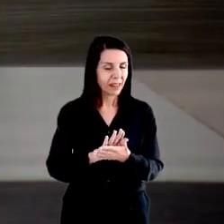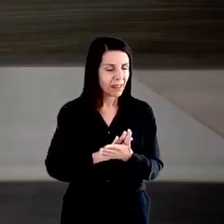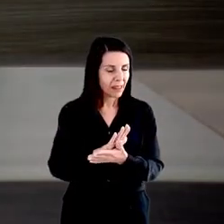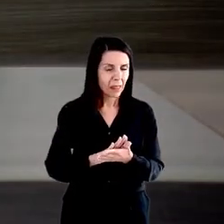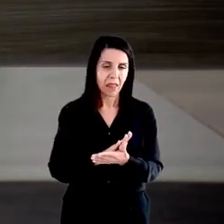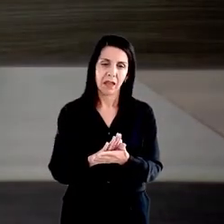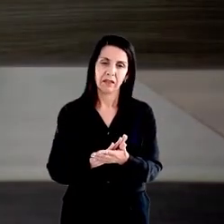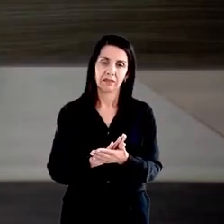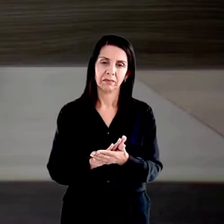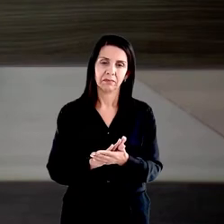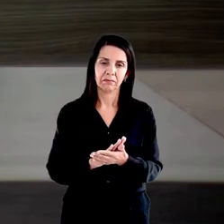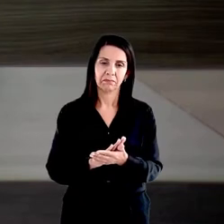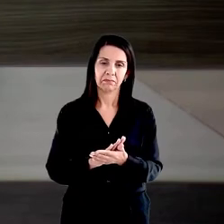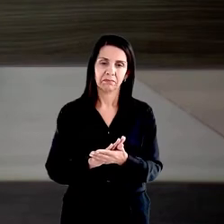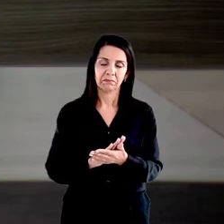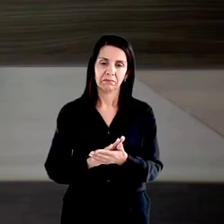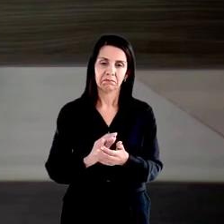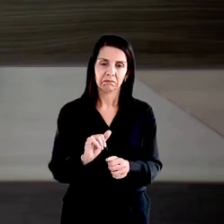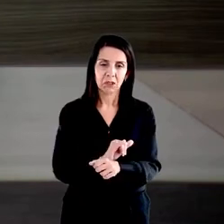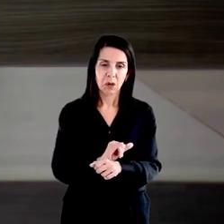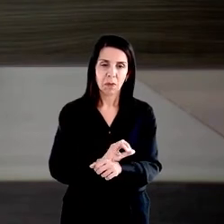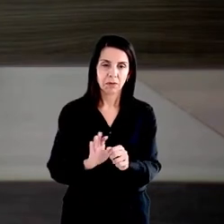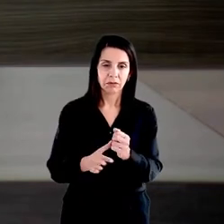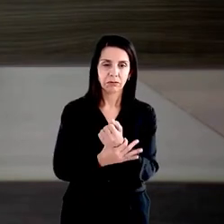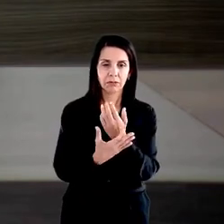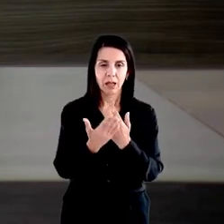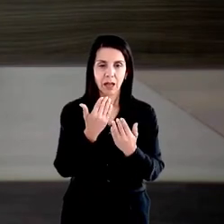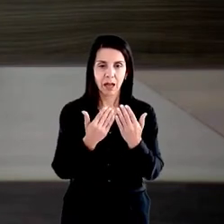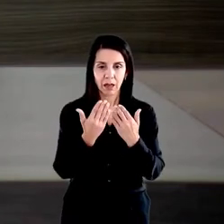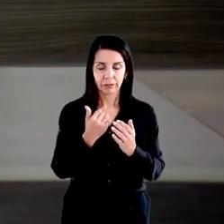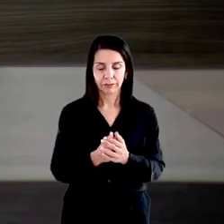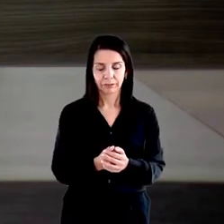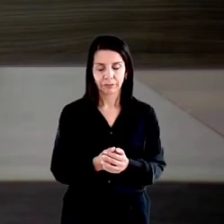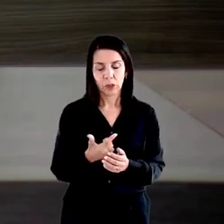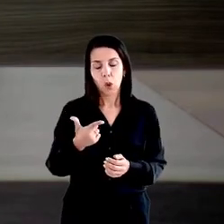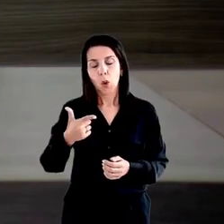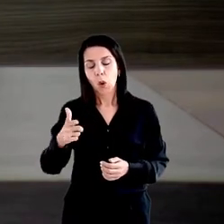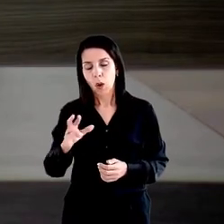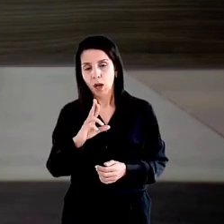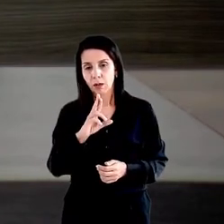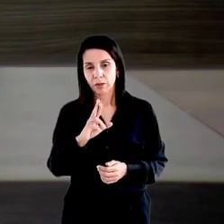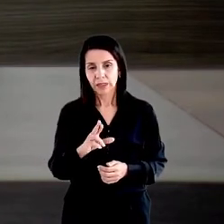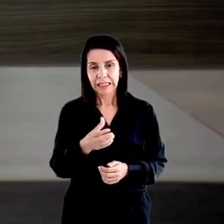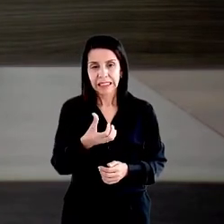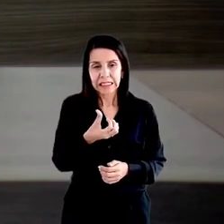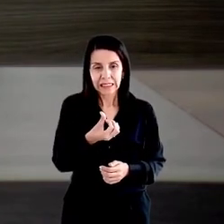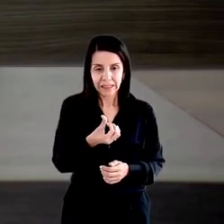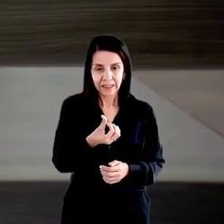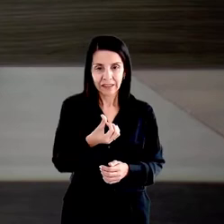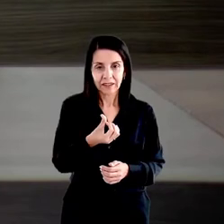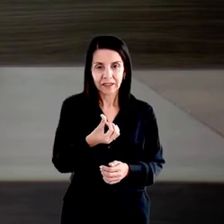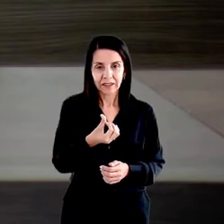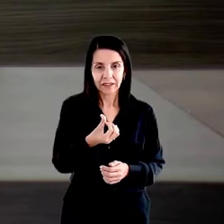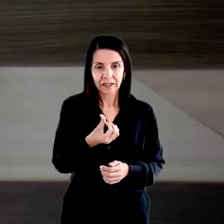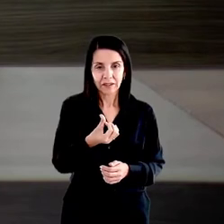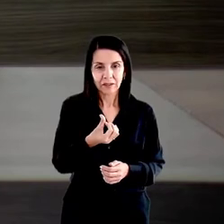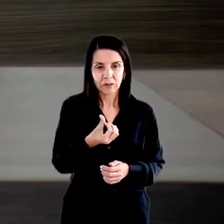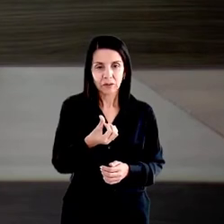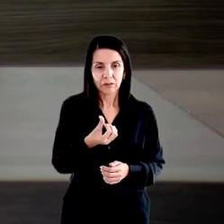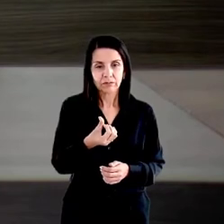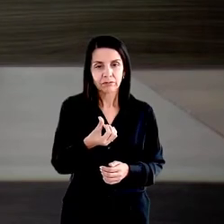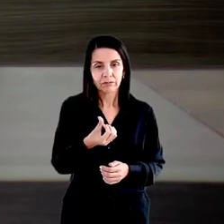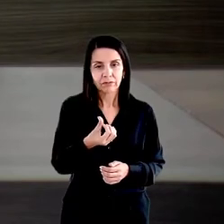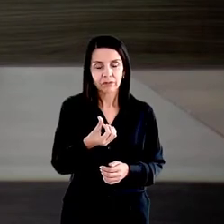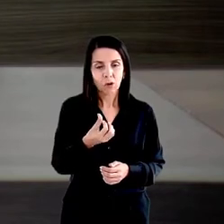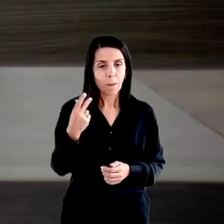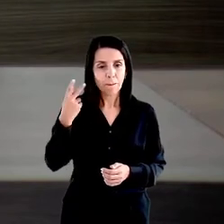E dos 20 que responderam, e isso não me orgulha, seis são procedimentos instaurados pela minha promotoria, o que